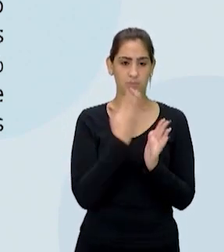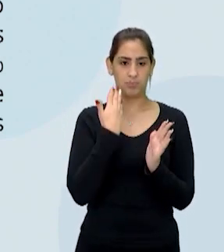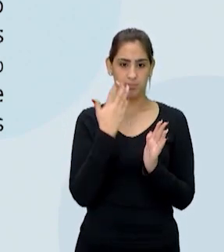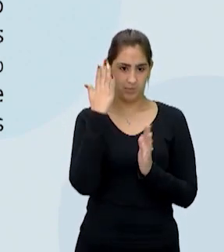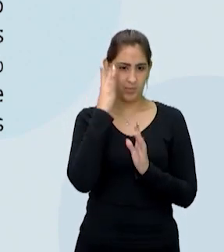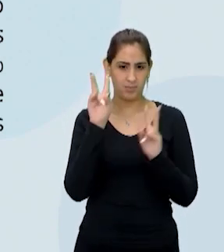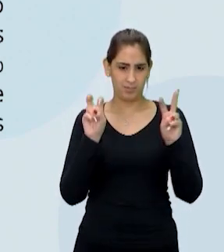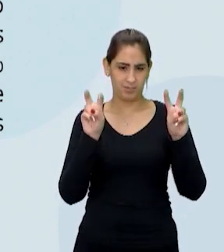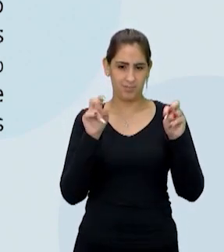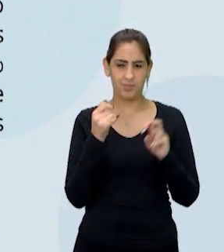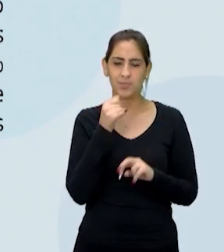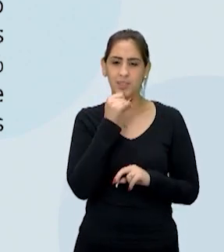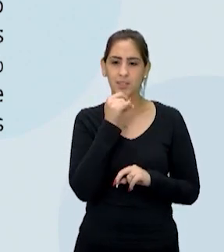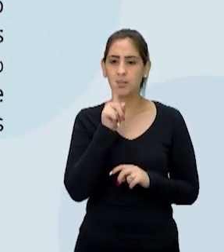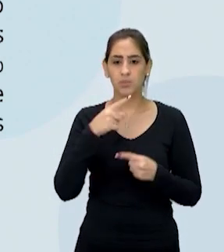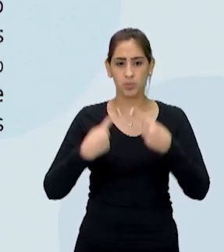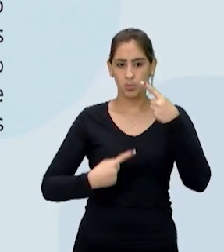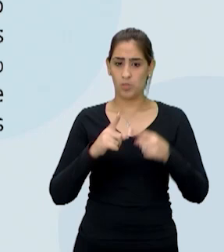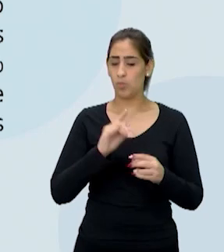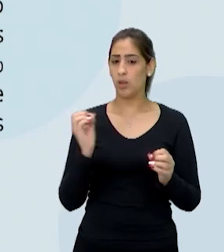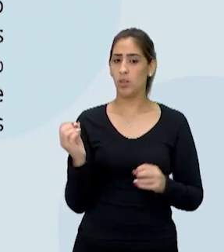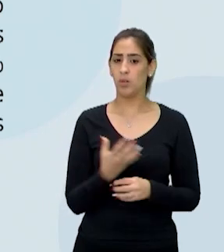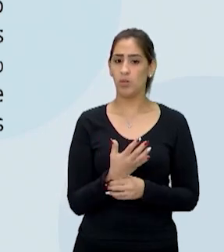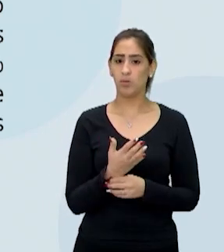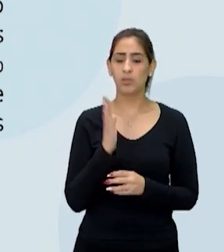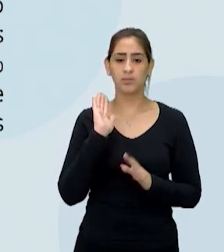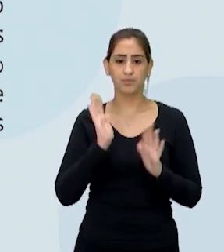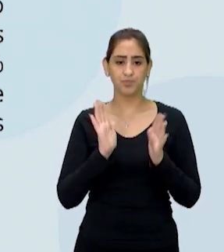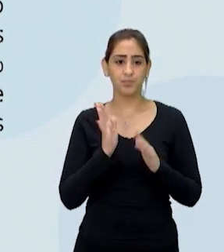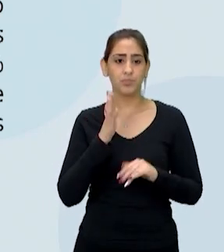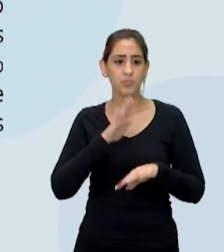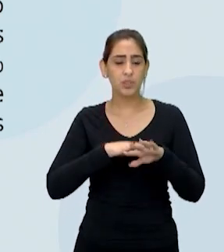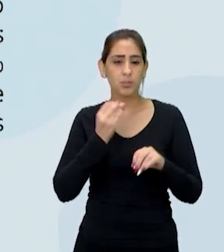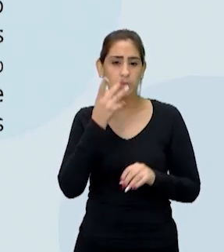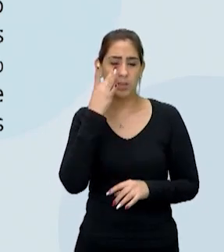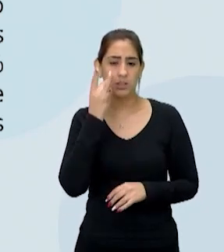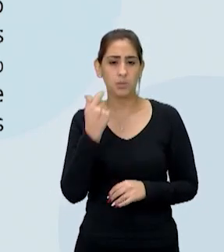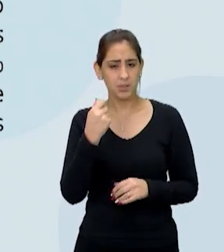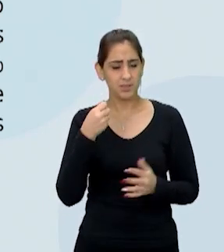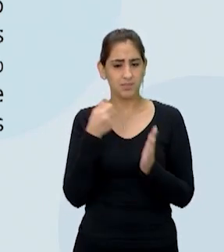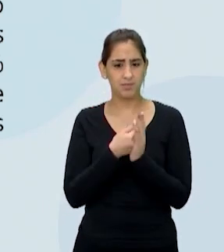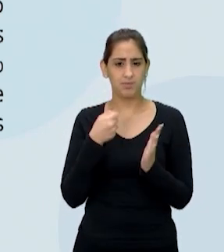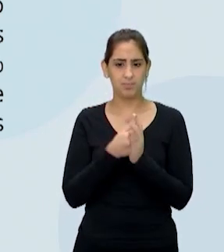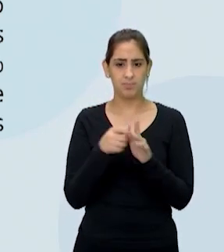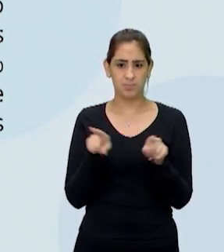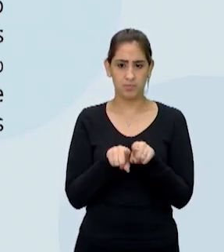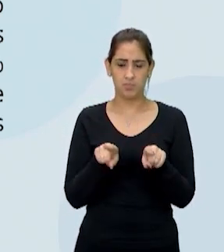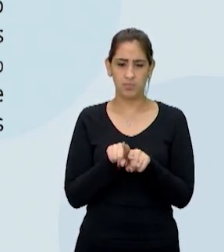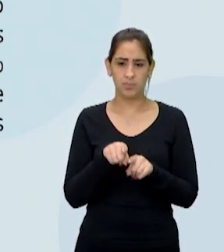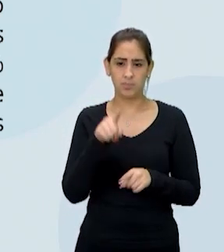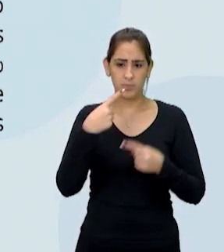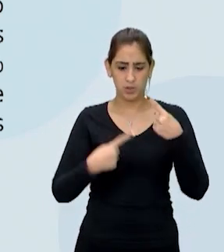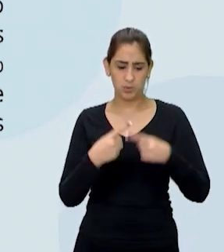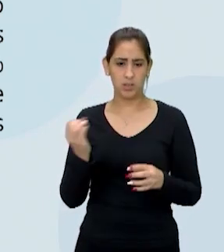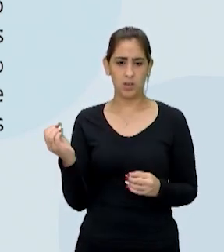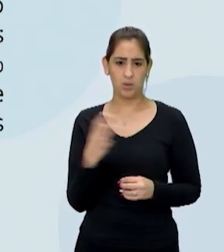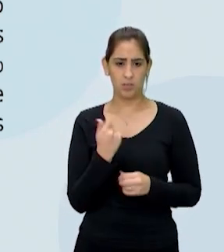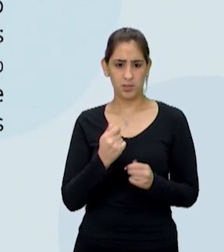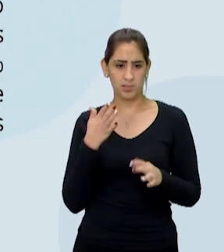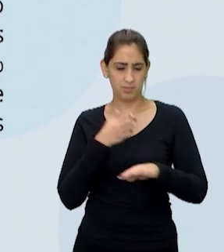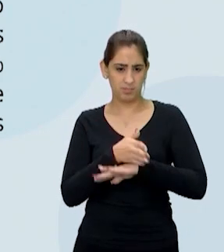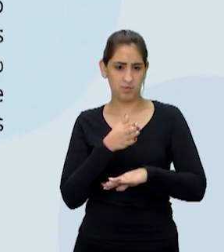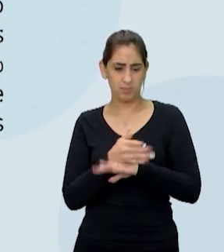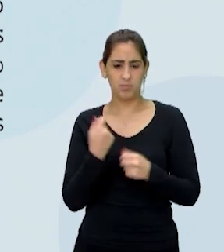A discussão não é nova, mas, chamando a tua atenção, precisa ser enfrentada. Se eu falasse assim, a discussão é nova, precisa ser